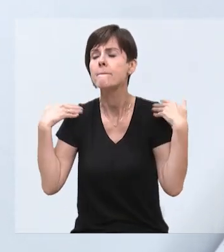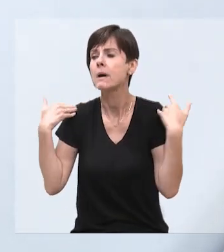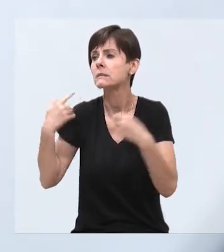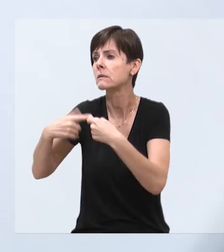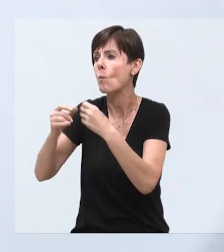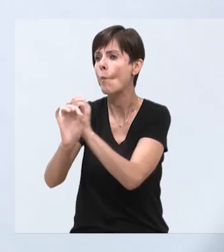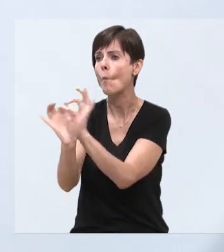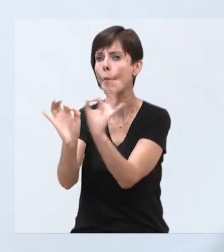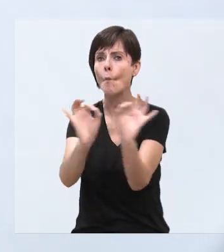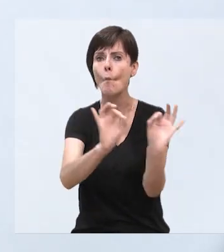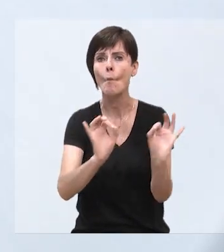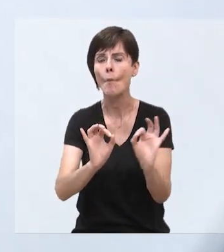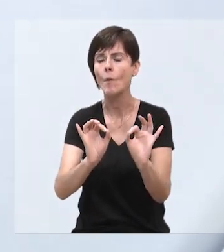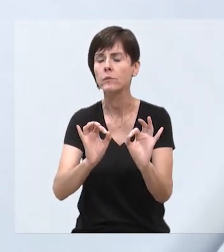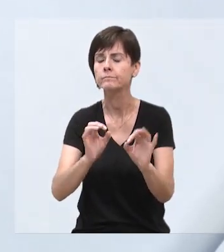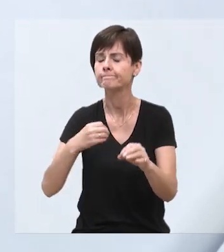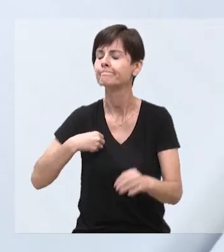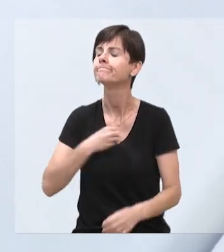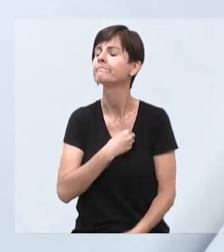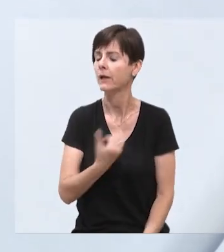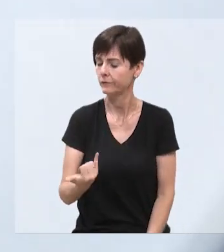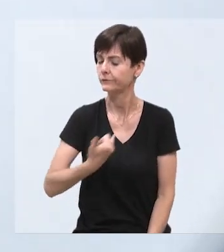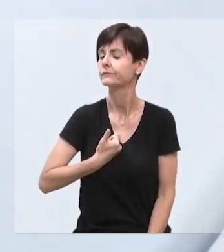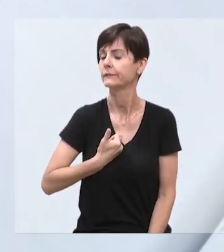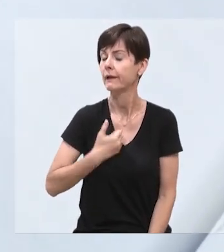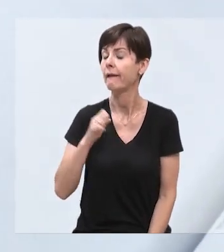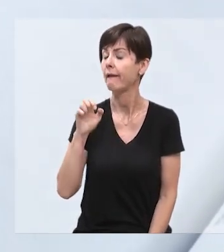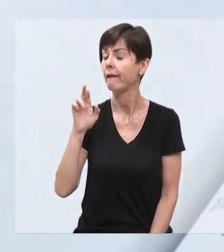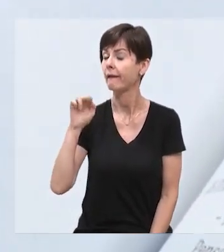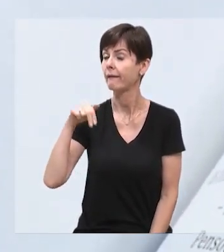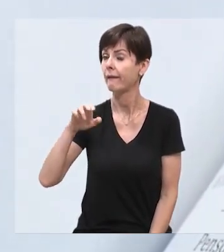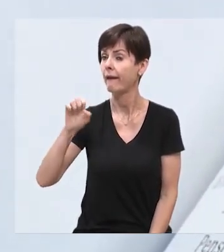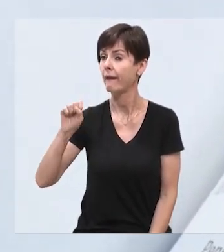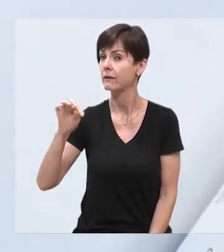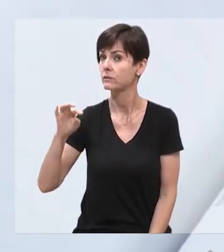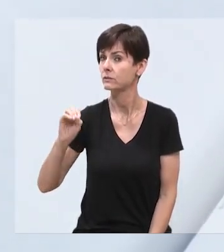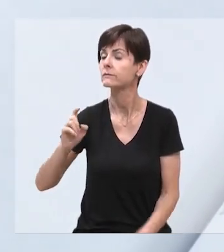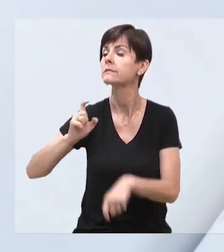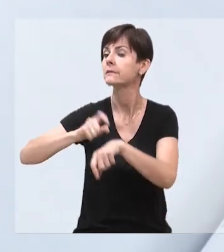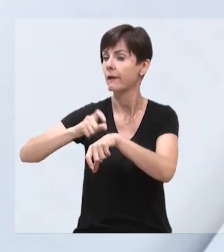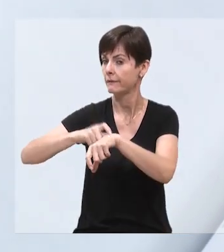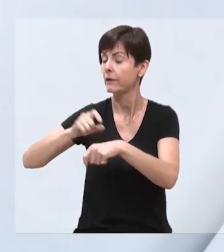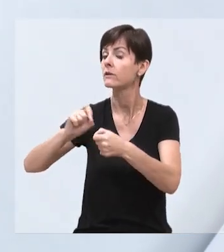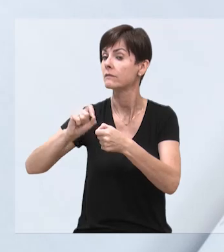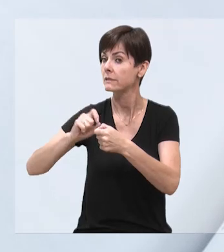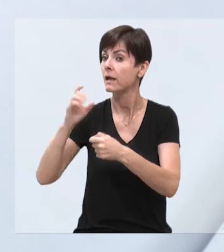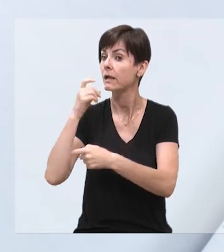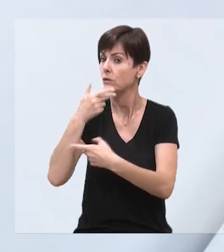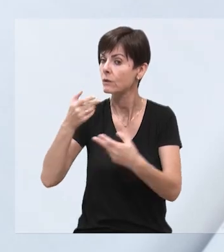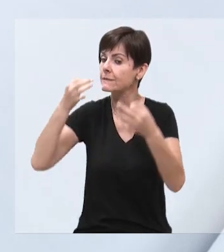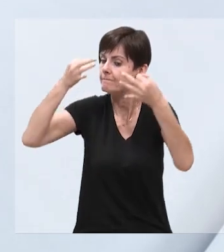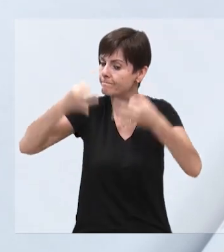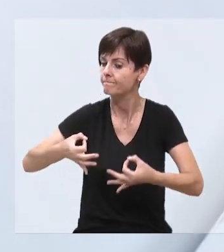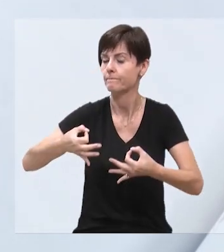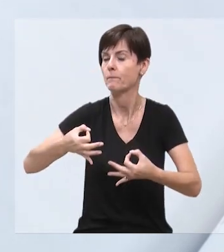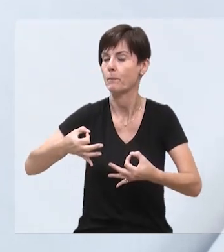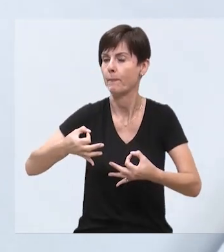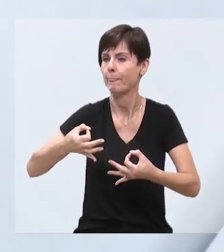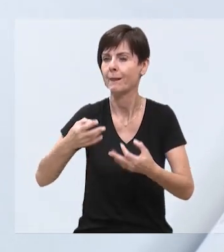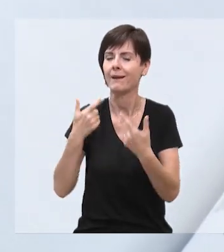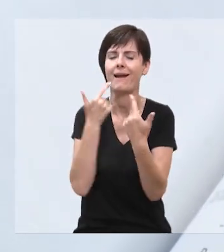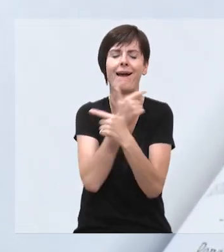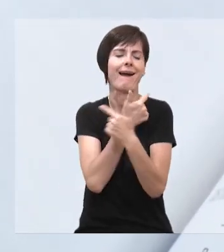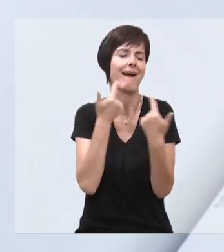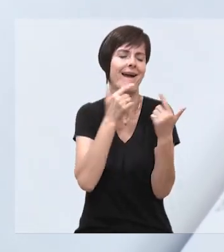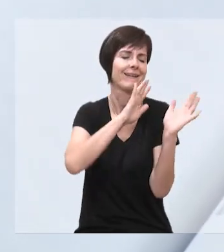voltas pela cidade. Bem que seu médico tinha alertado. Ernesto, já é tempo de fazeres as coisas certas.